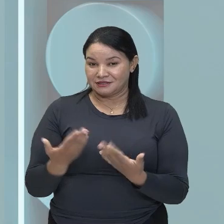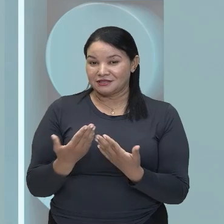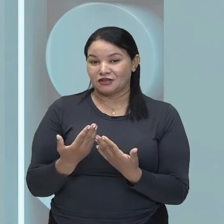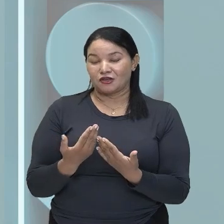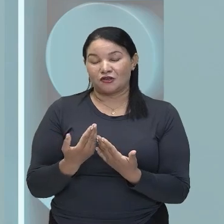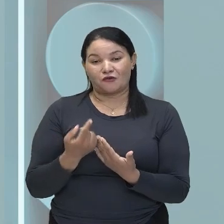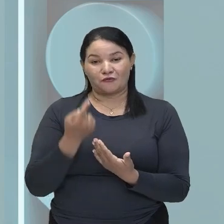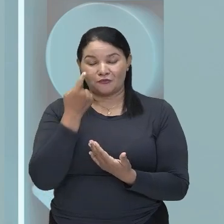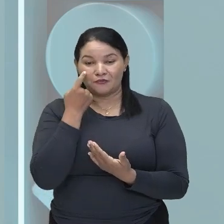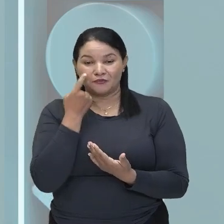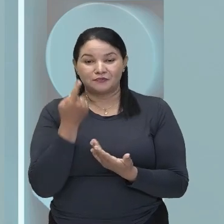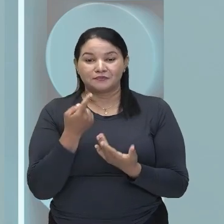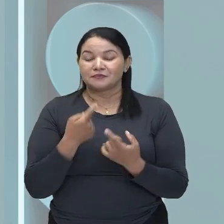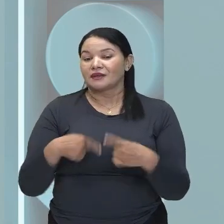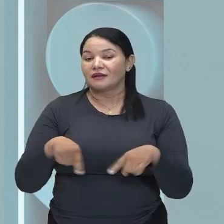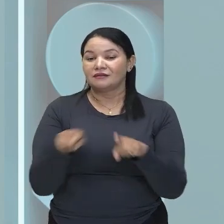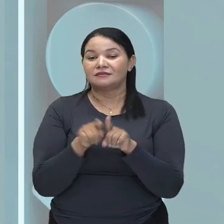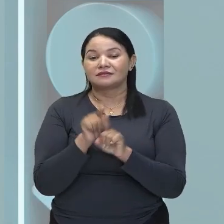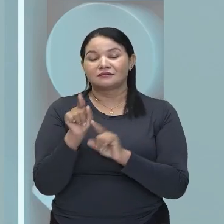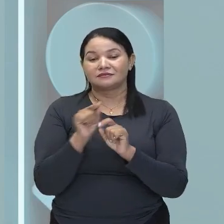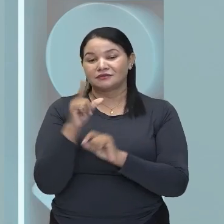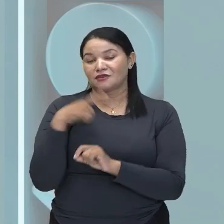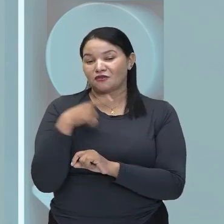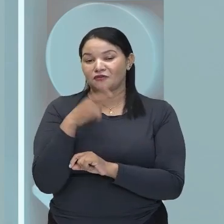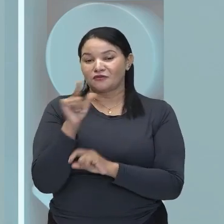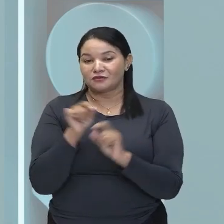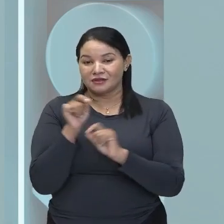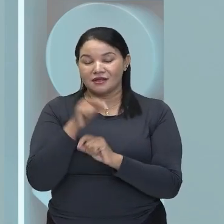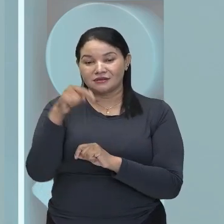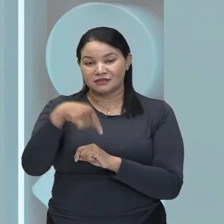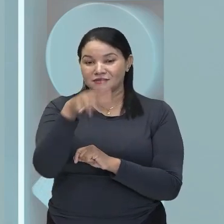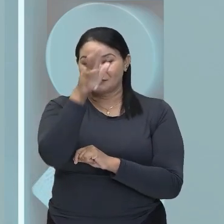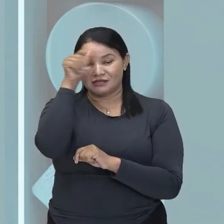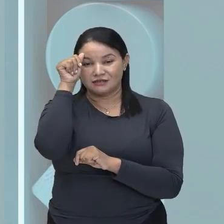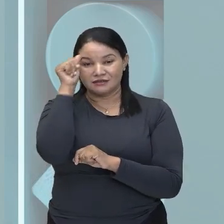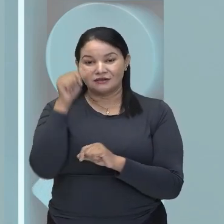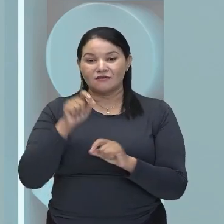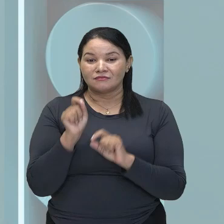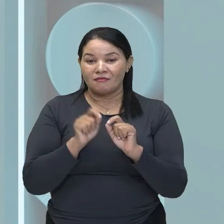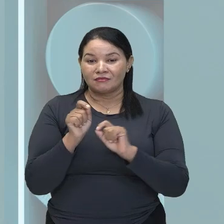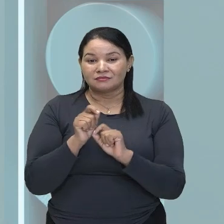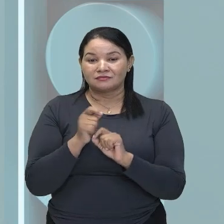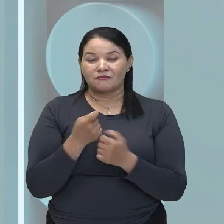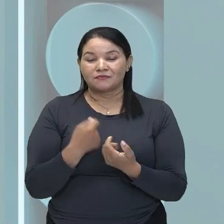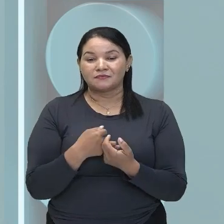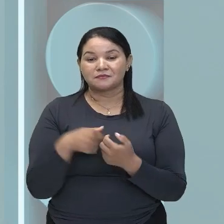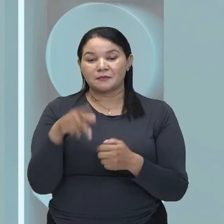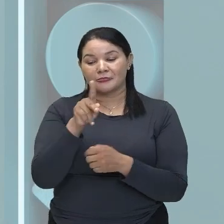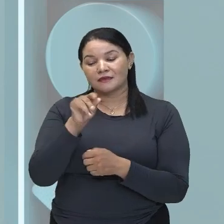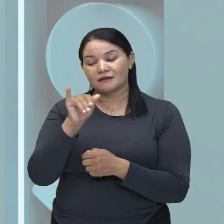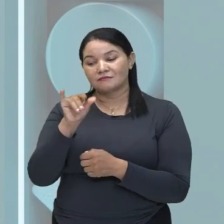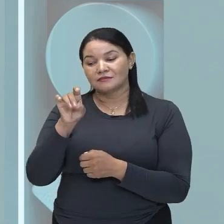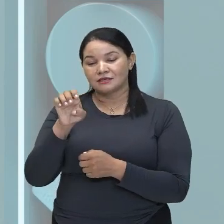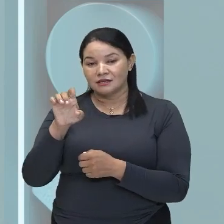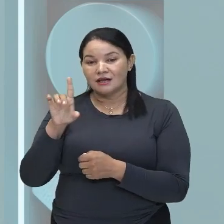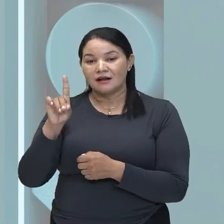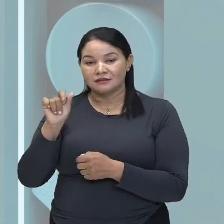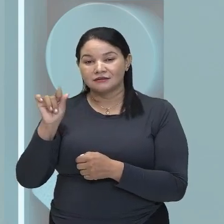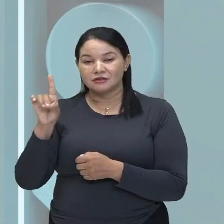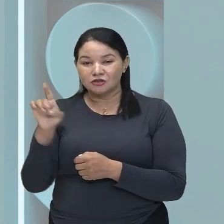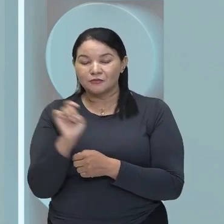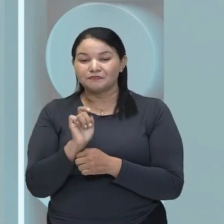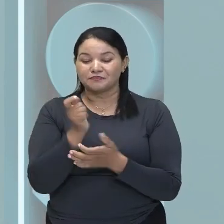e também nós tivemos aqui em Manaus, A Ópera Piedade, Que foi escrita e